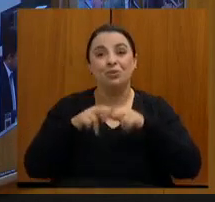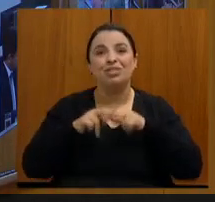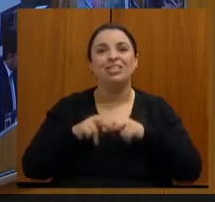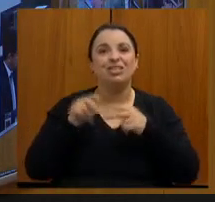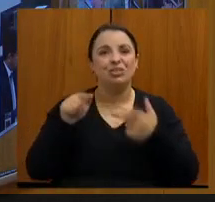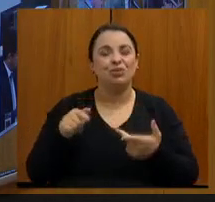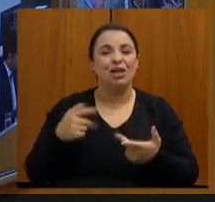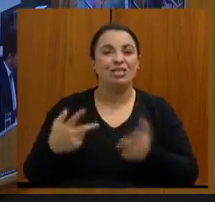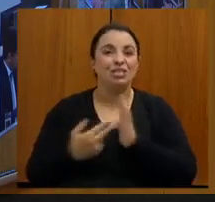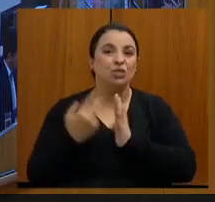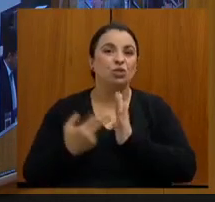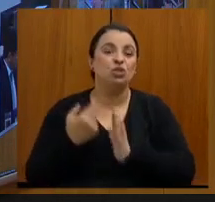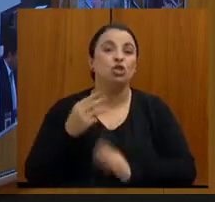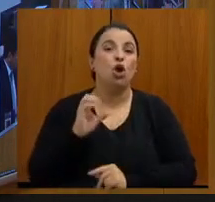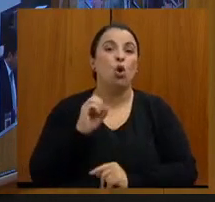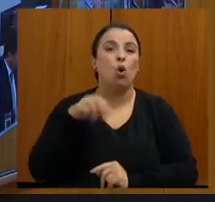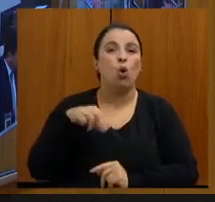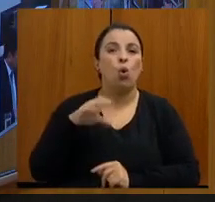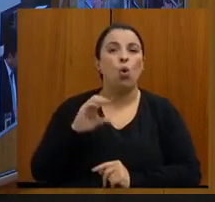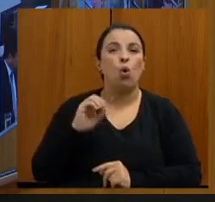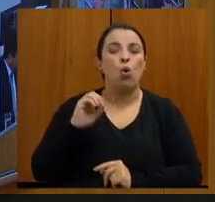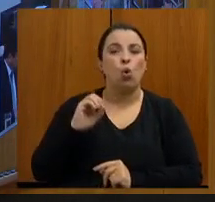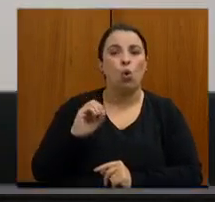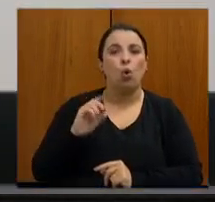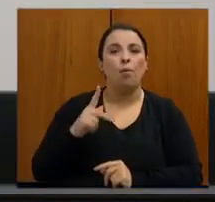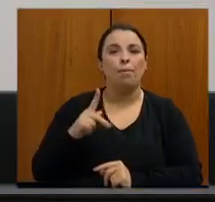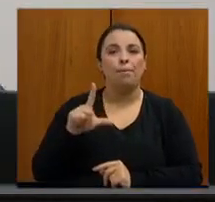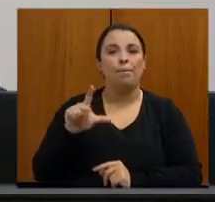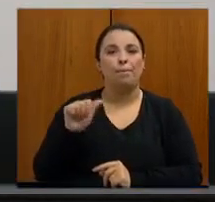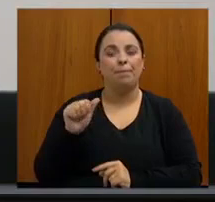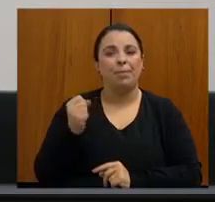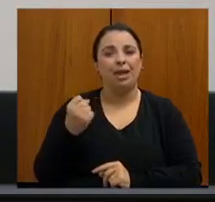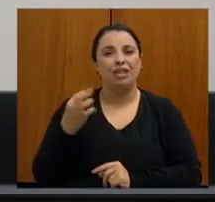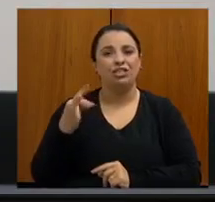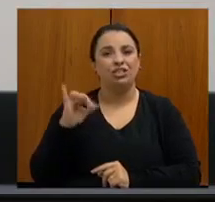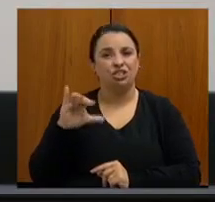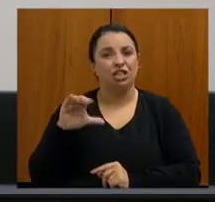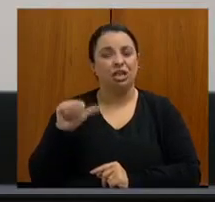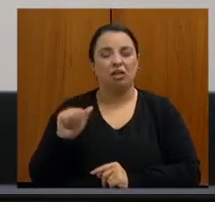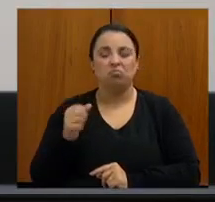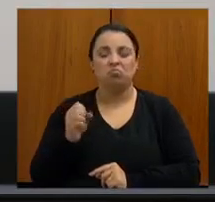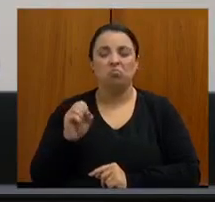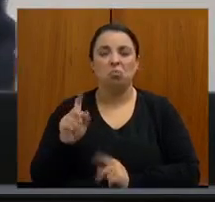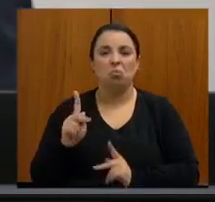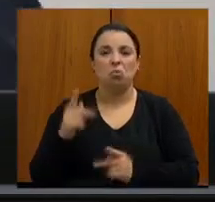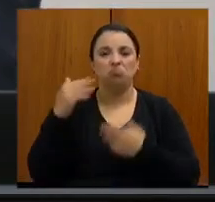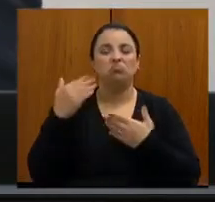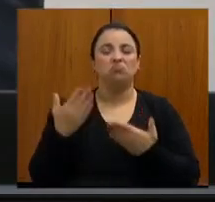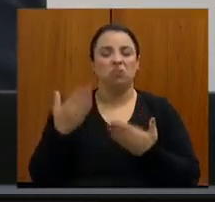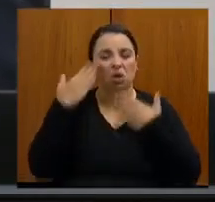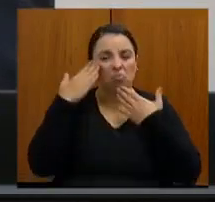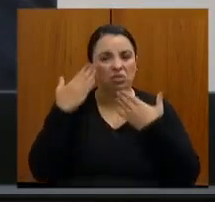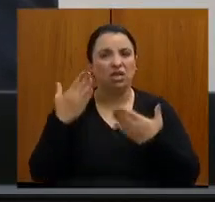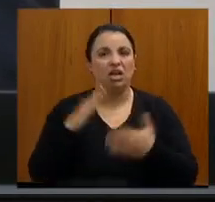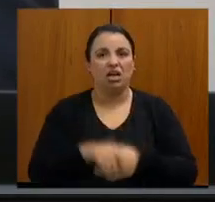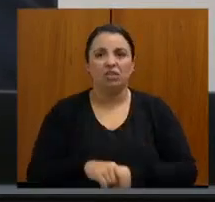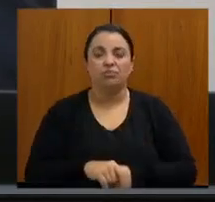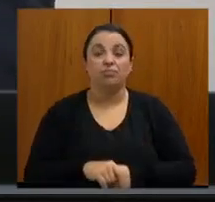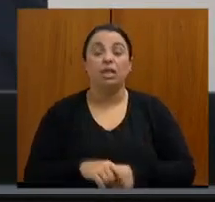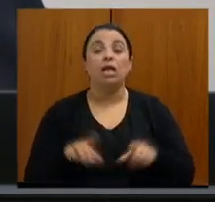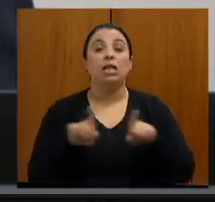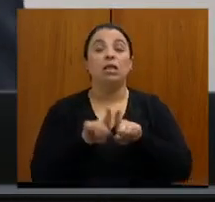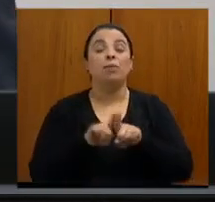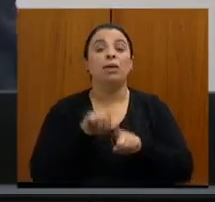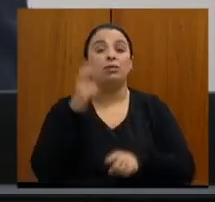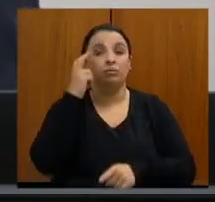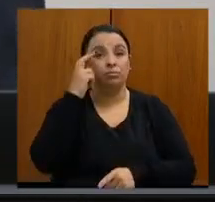desenvolveu mundo afora. Eu gostaria também aqui, inicialmente, agora, de ouvir as considerações do deputado Zé Guilherme,